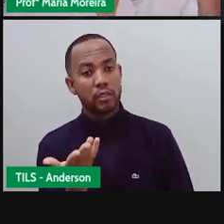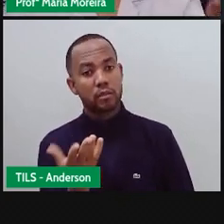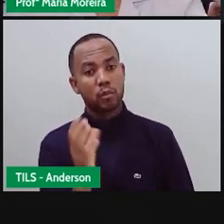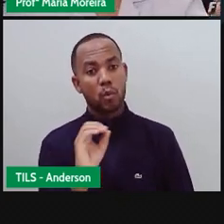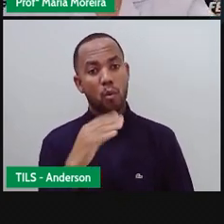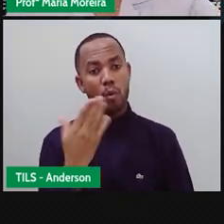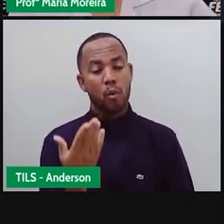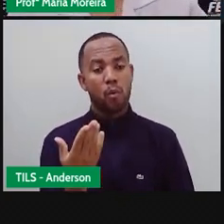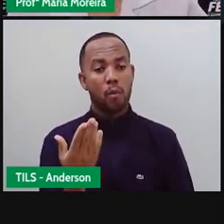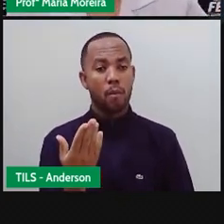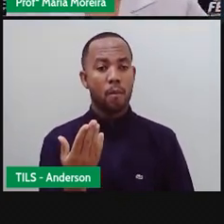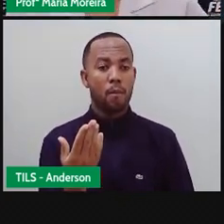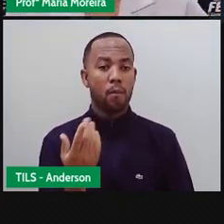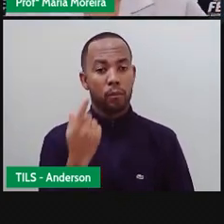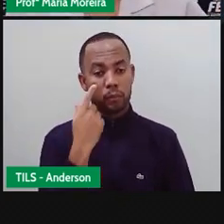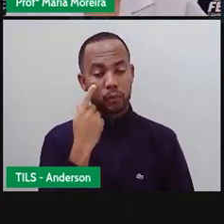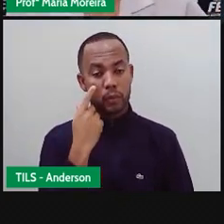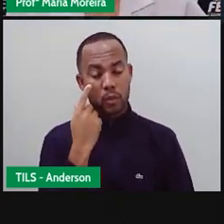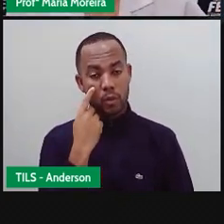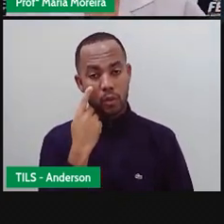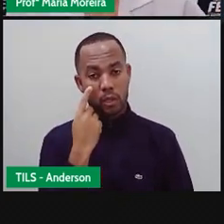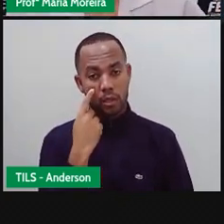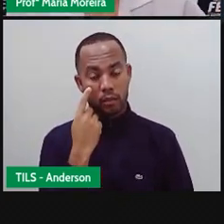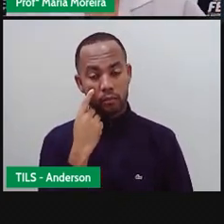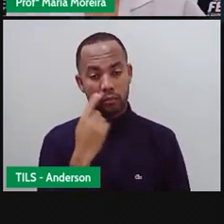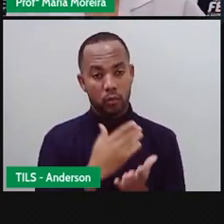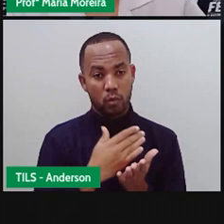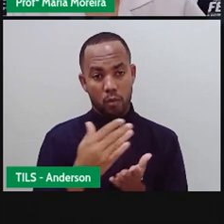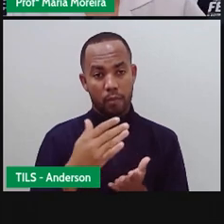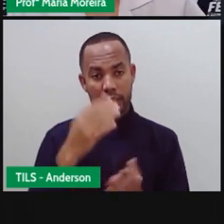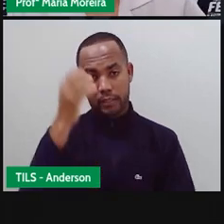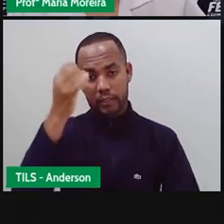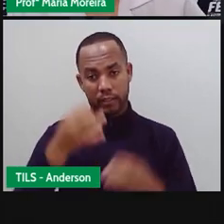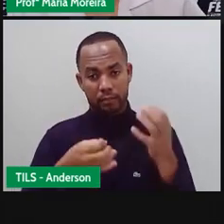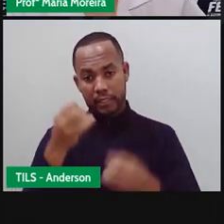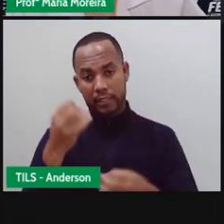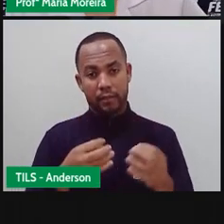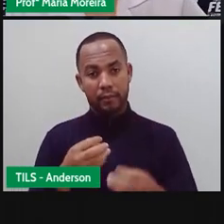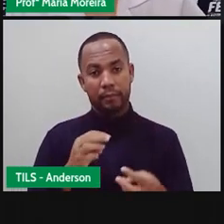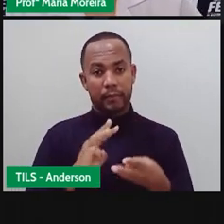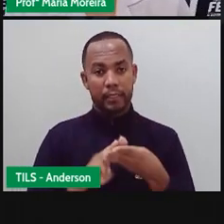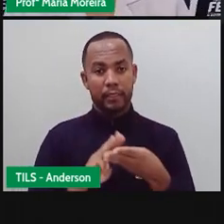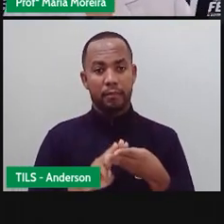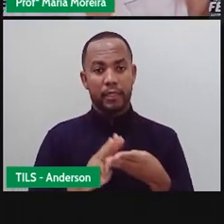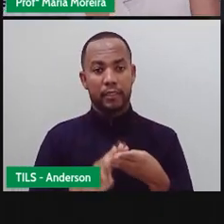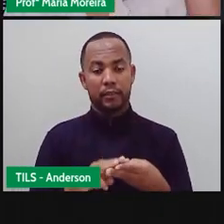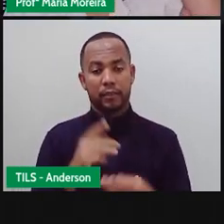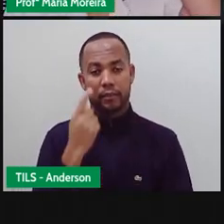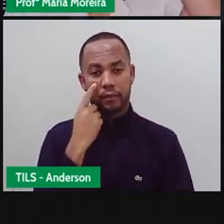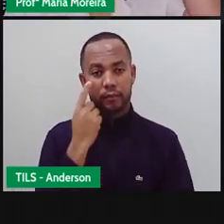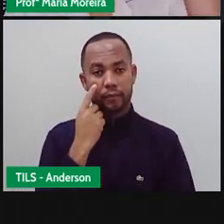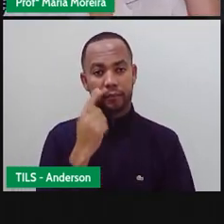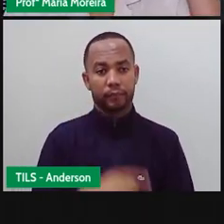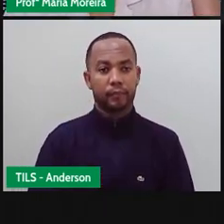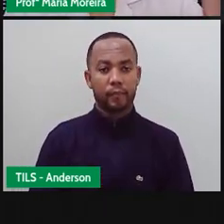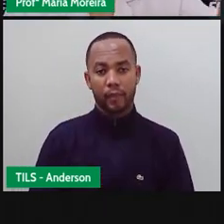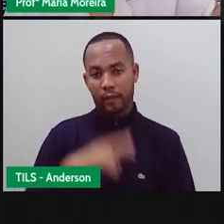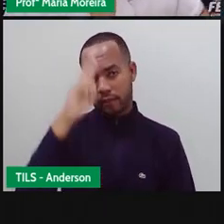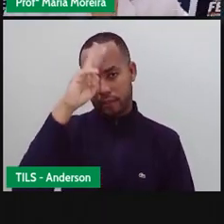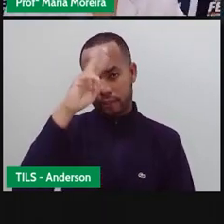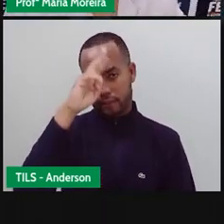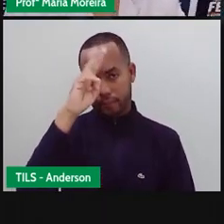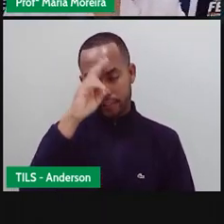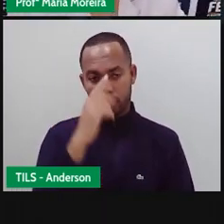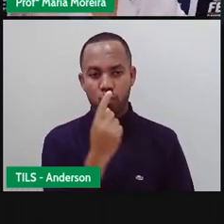Milhar Vamos começar aí Em matemática, né? E pra isso Vamos relembrar Que uma